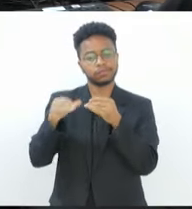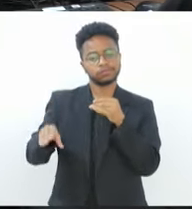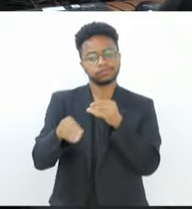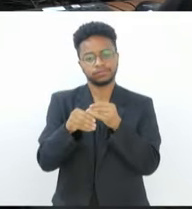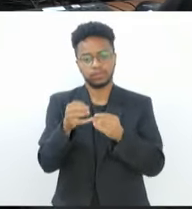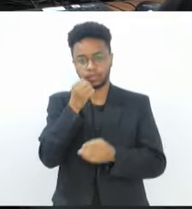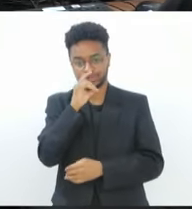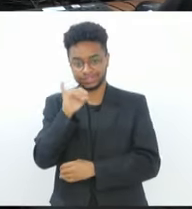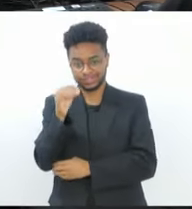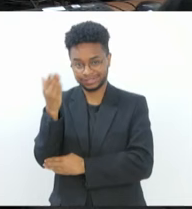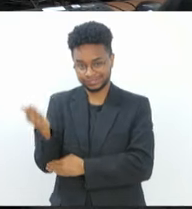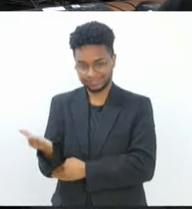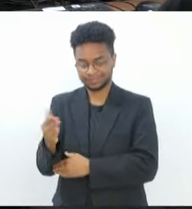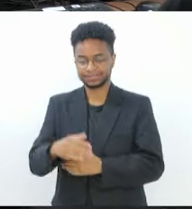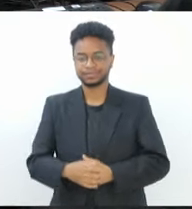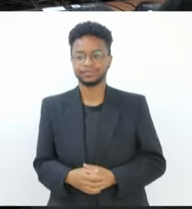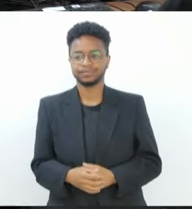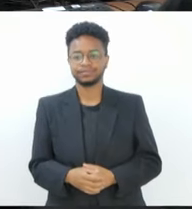Bom dia, PV.